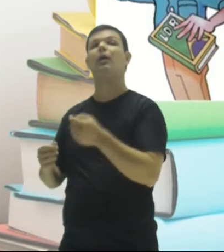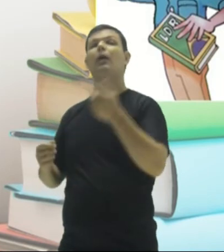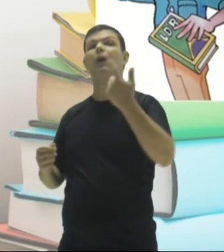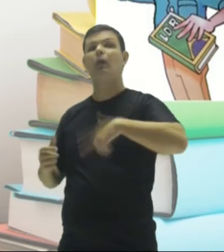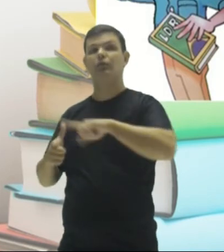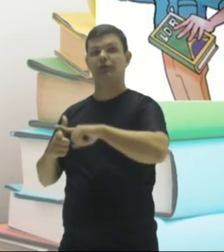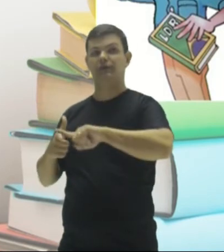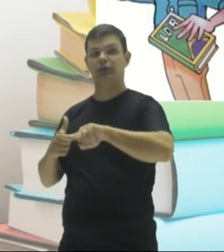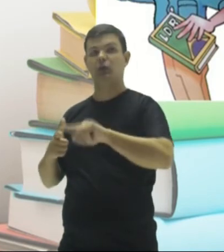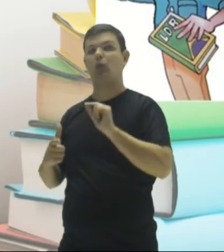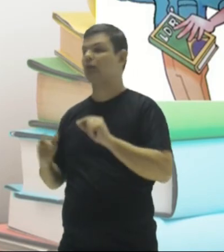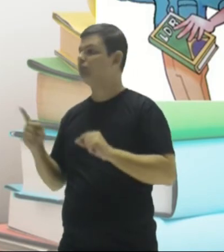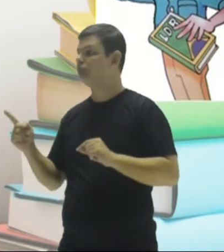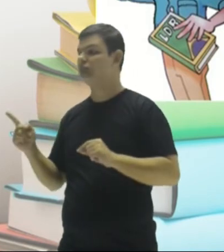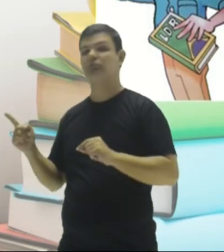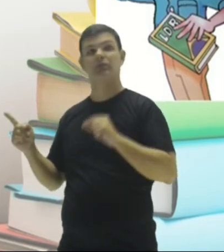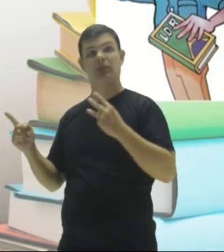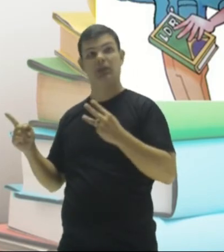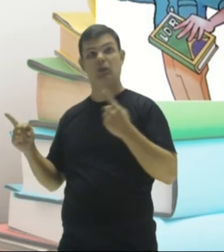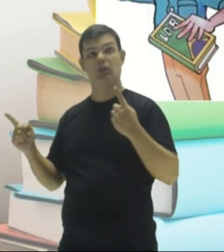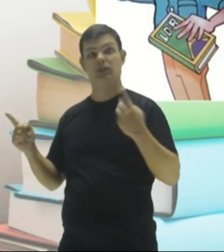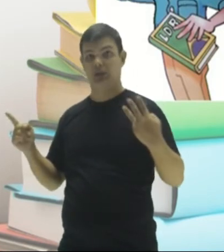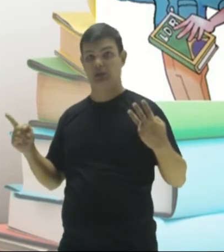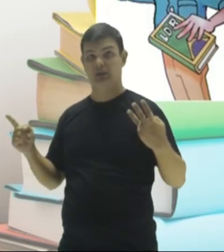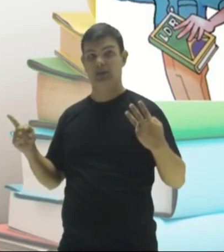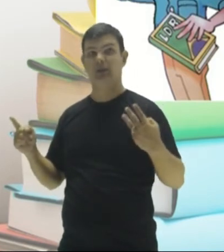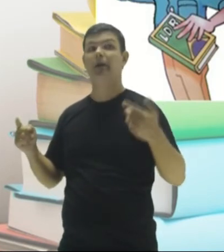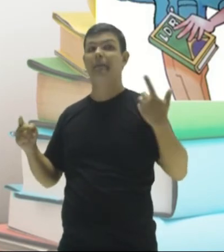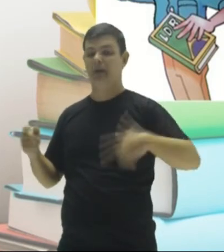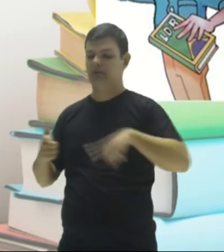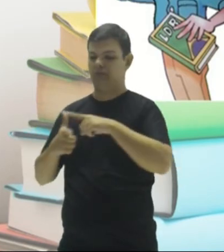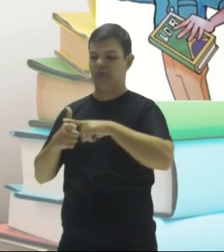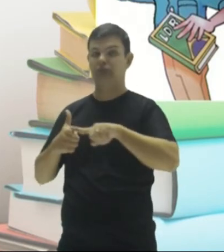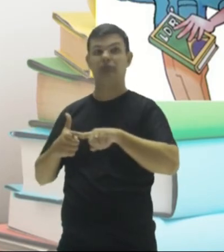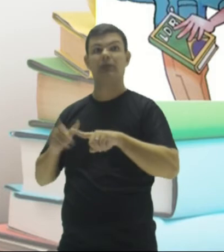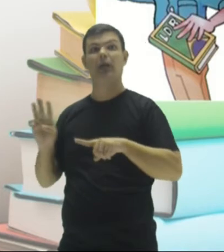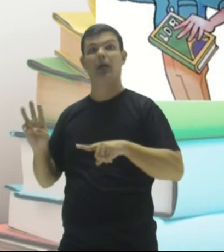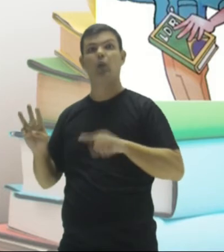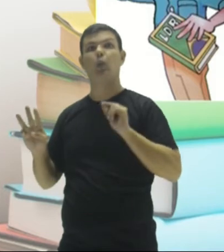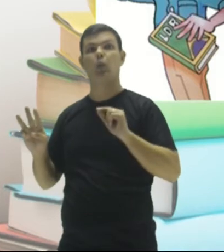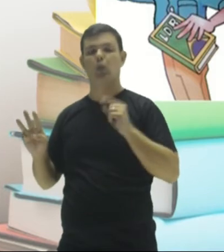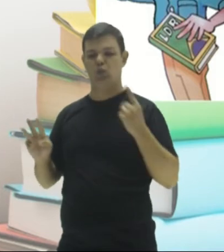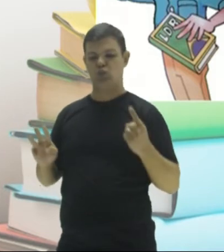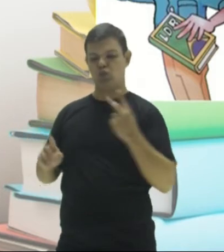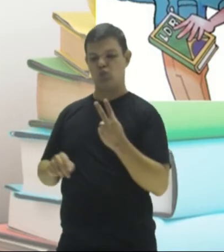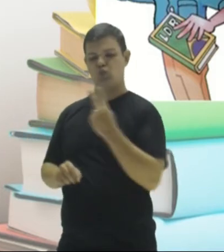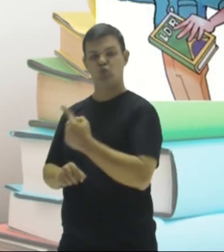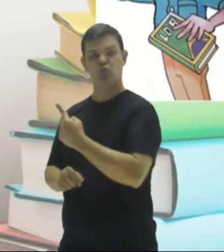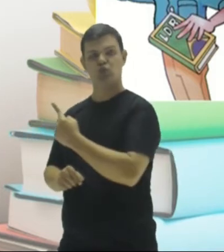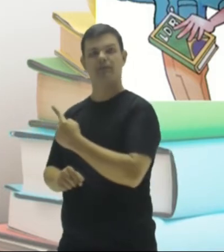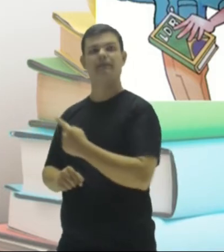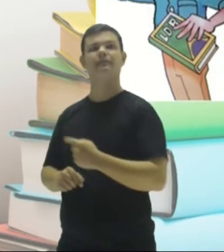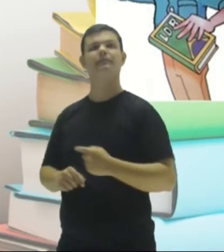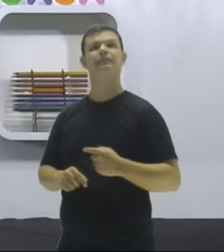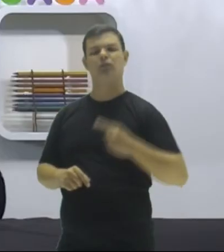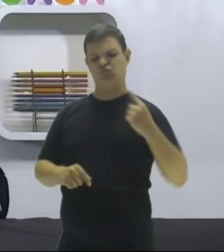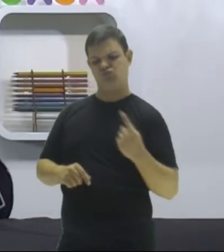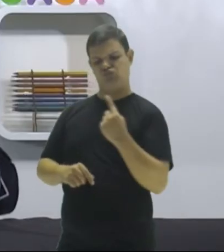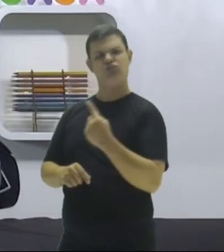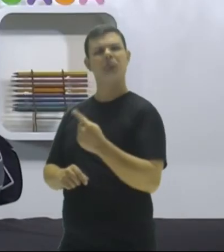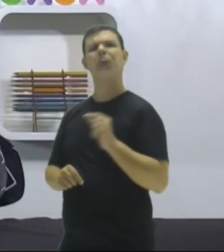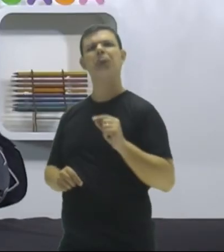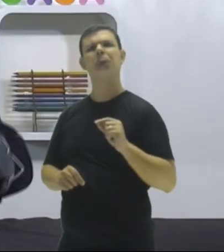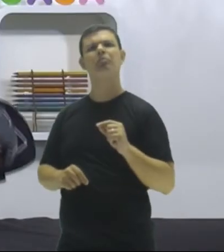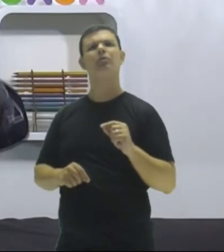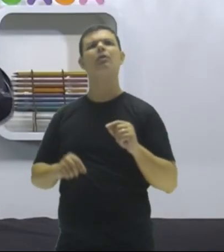divisão dá três, um e três. Essa outra divisão dá um, um, um. O é que eu fiz aí, galera?